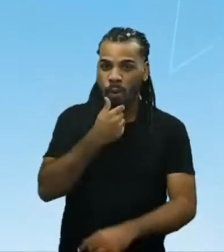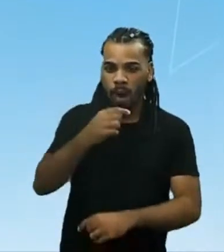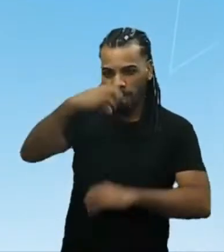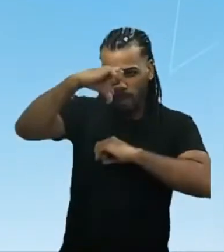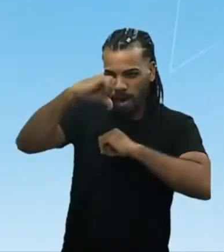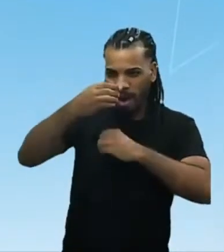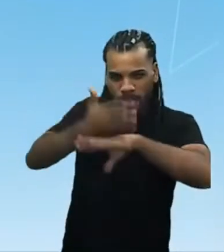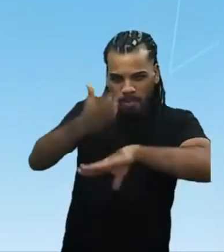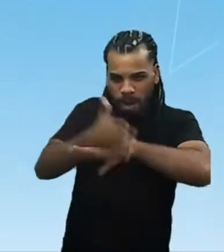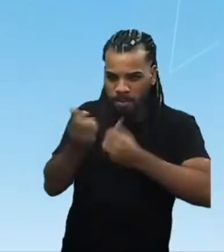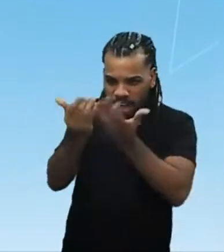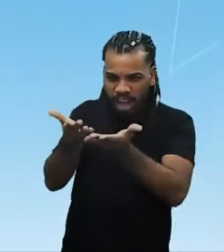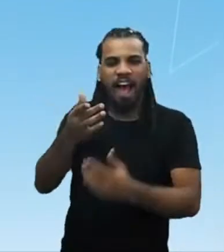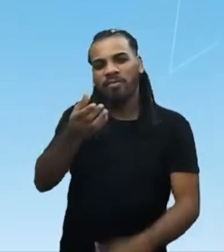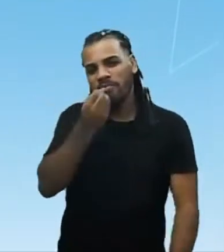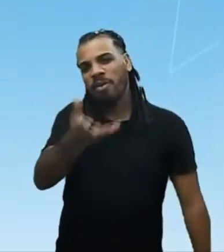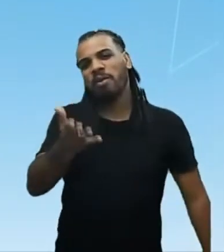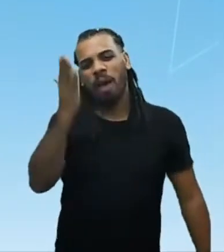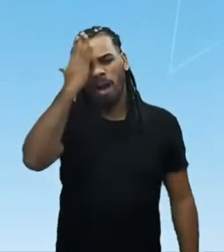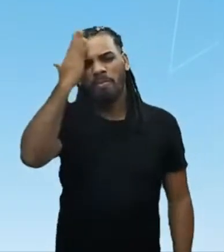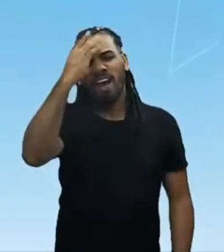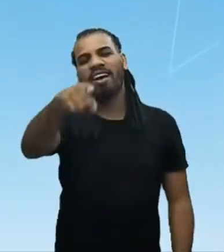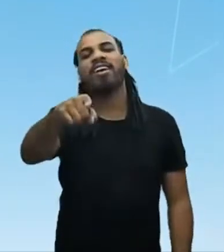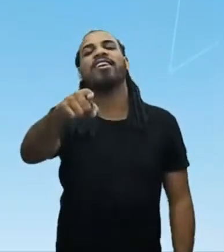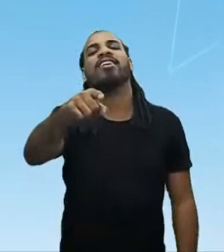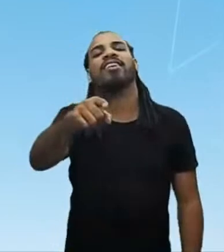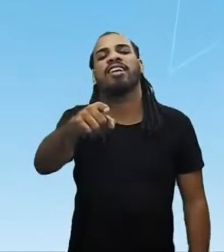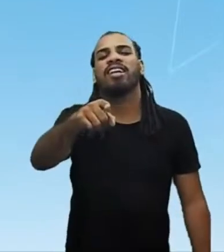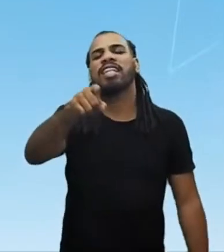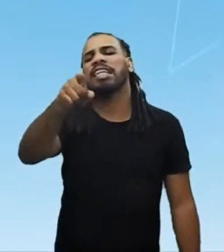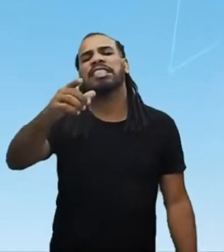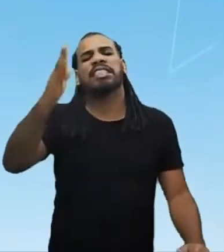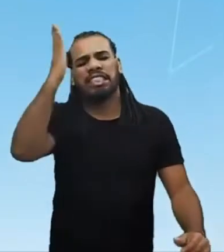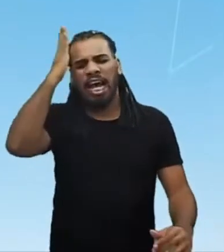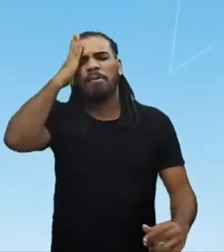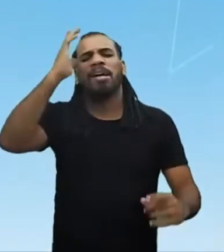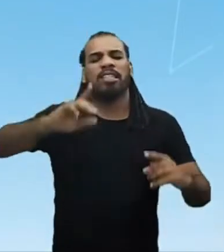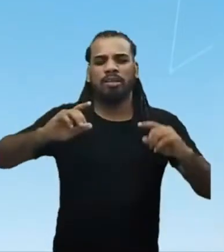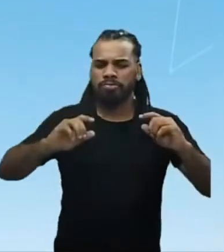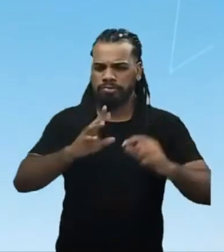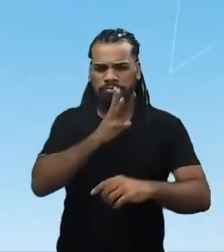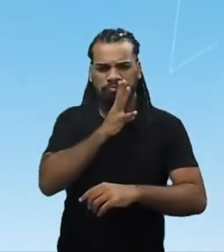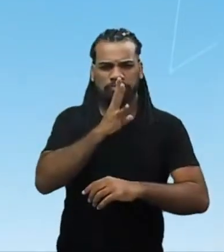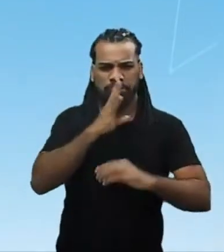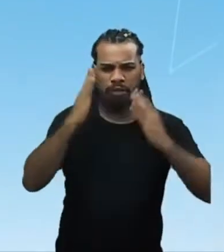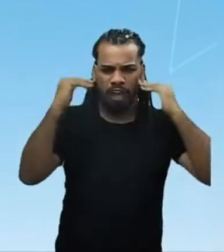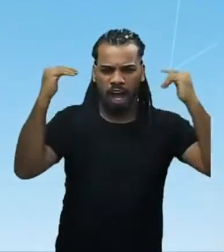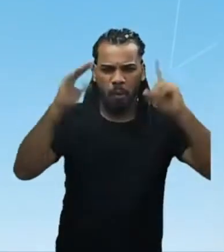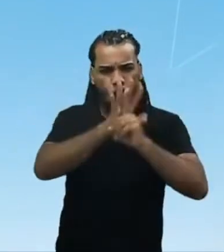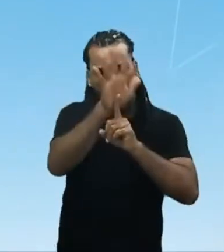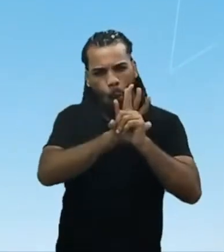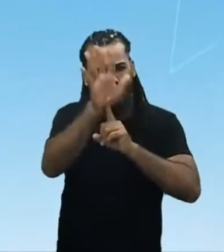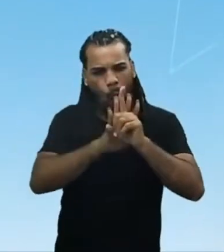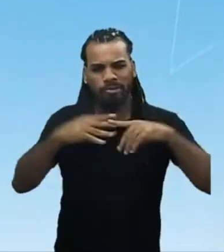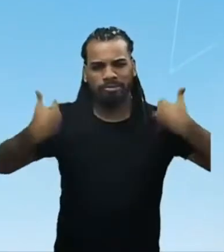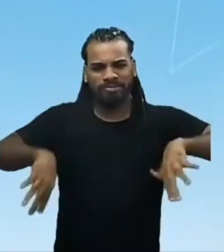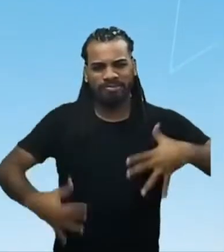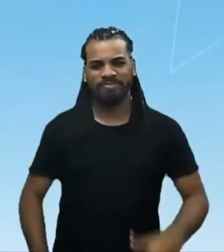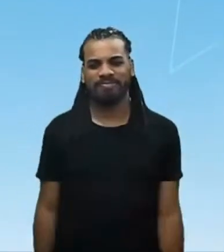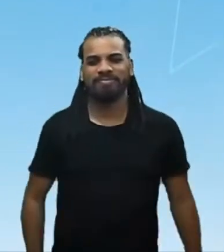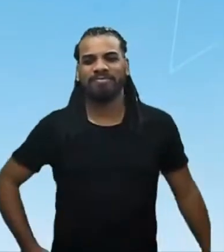é fera. Você sabe que o Robertão na transmissão, ele é um mito, é uma lenda, é o cara. Show de bola?